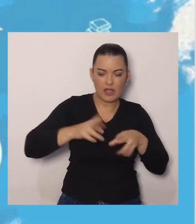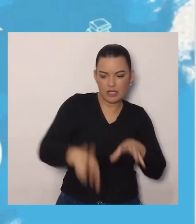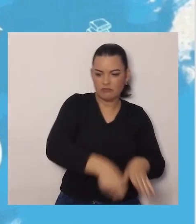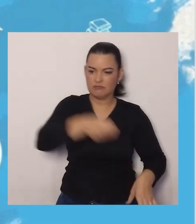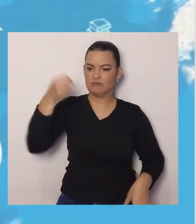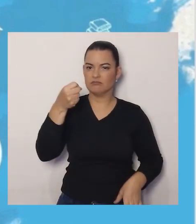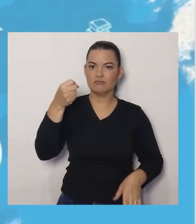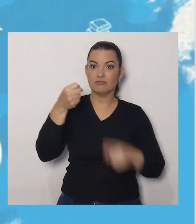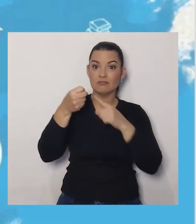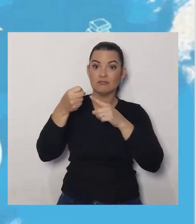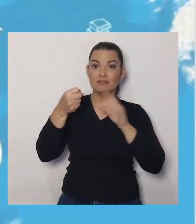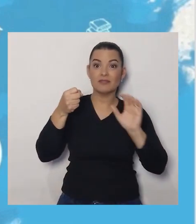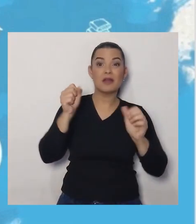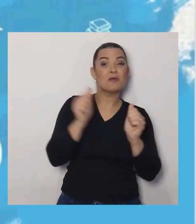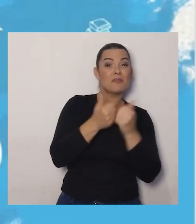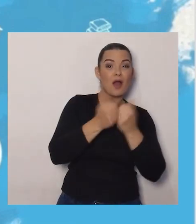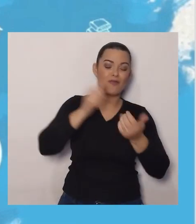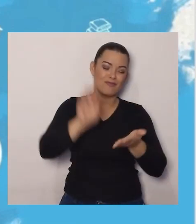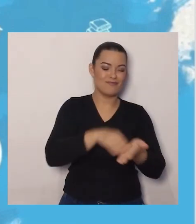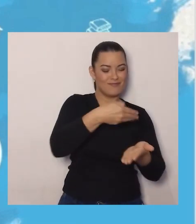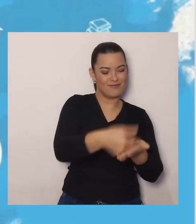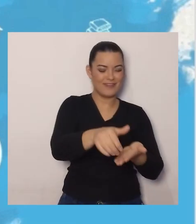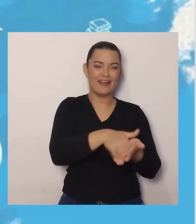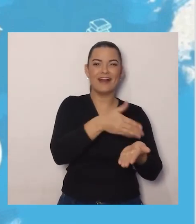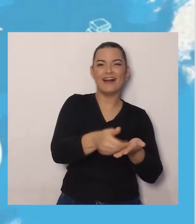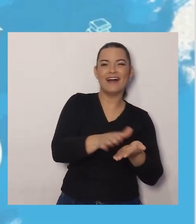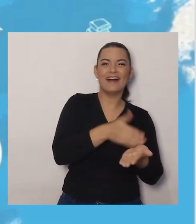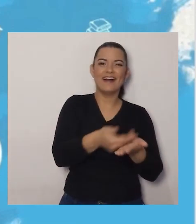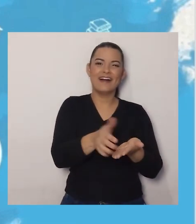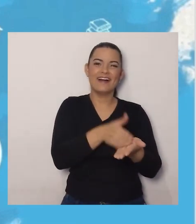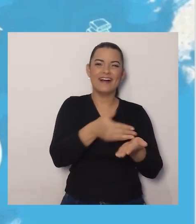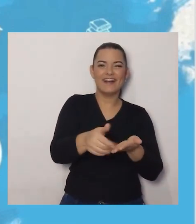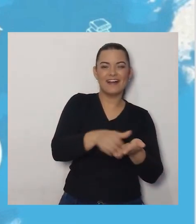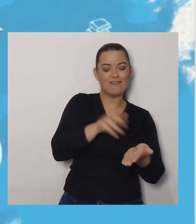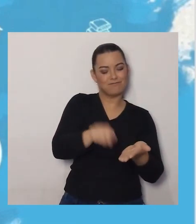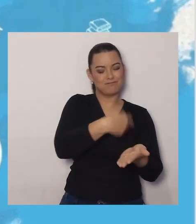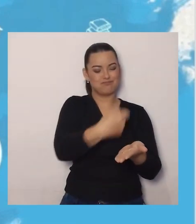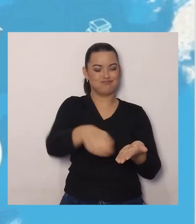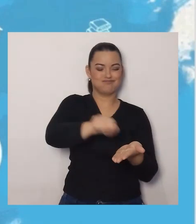Passando manteiga no pão, Passando manteiga no pão,